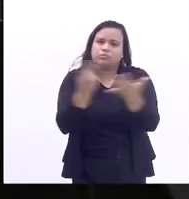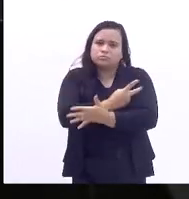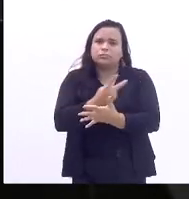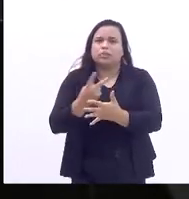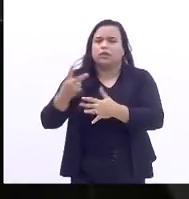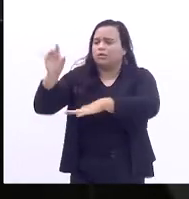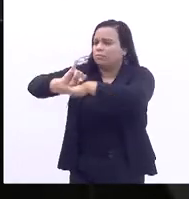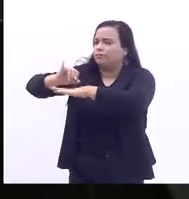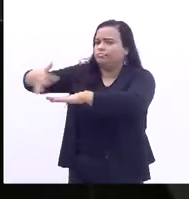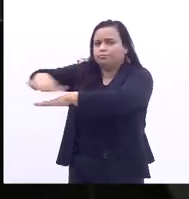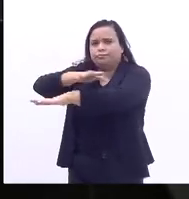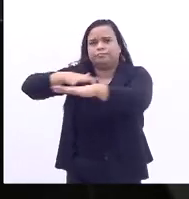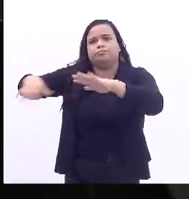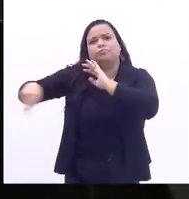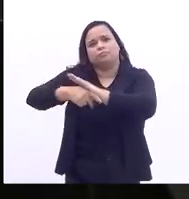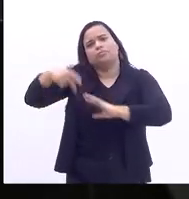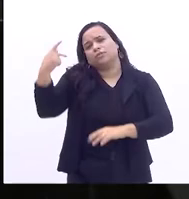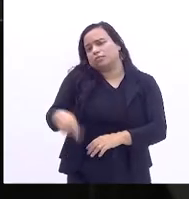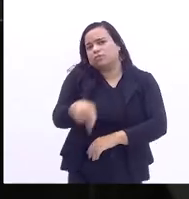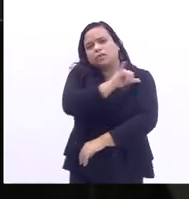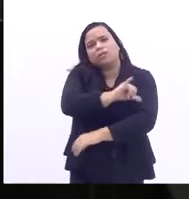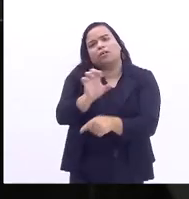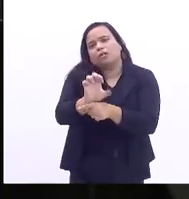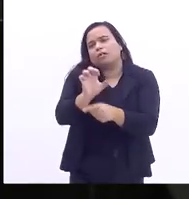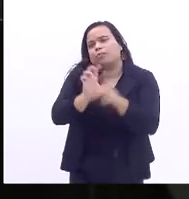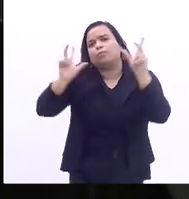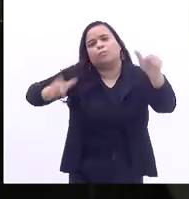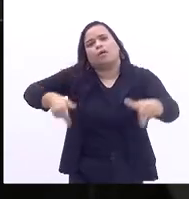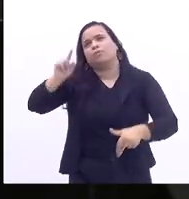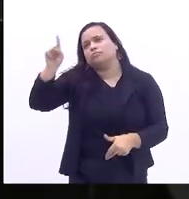metropolitanas, por exemplo, do Estado do Rio de Janeiro.